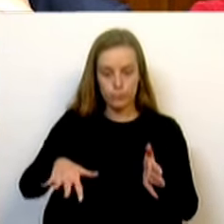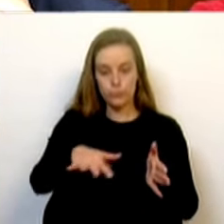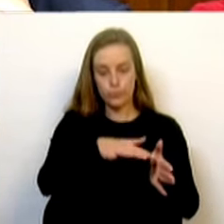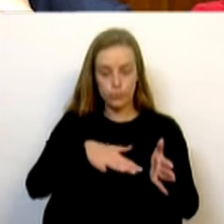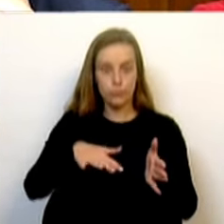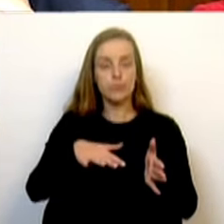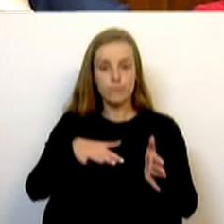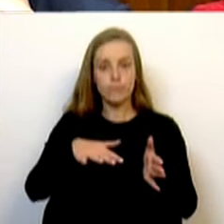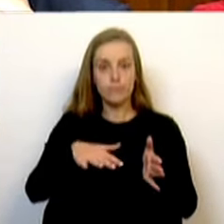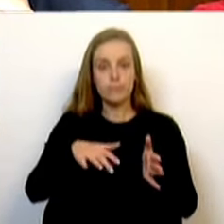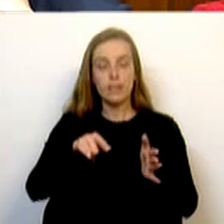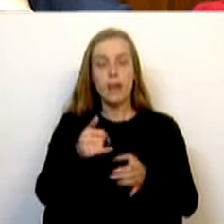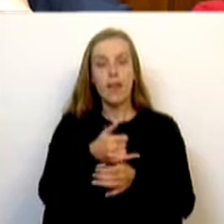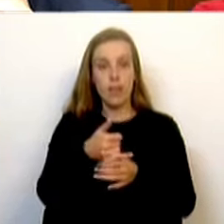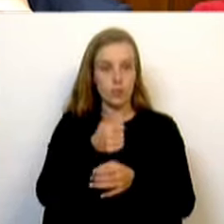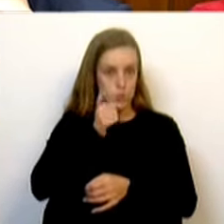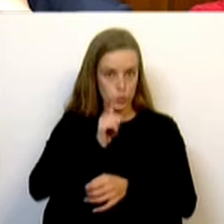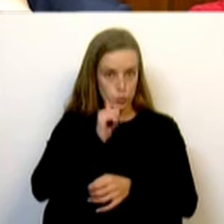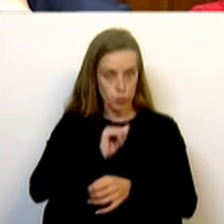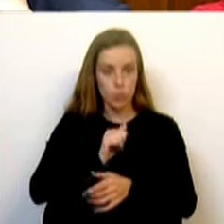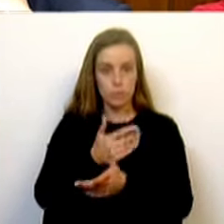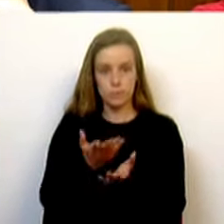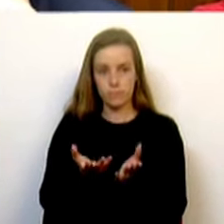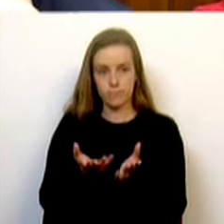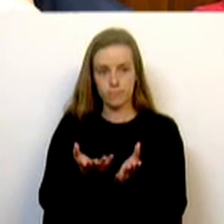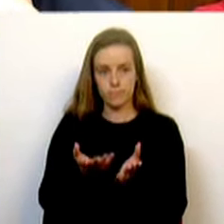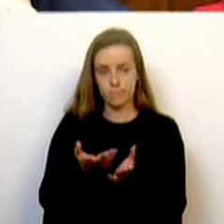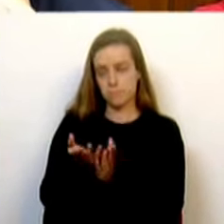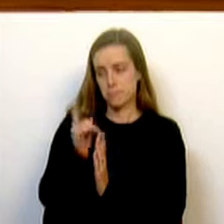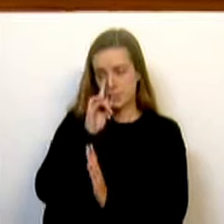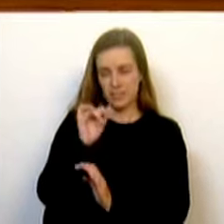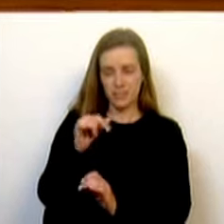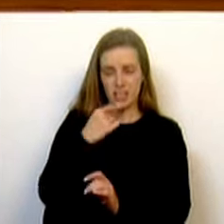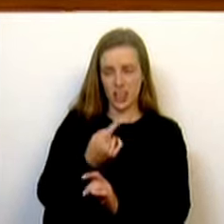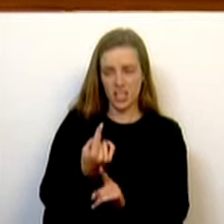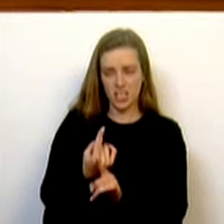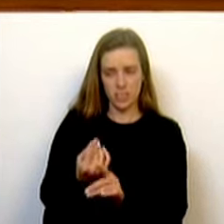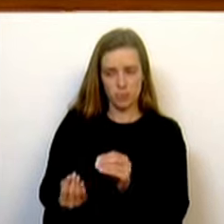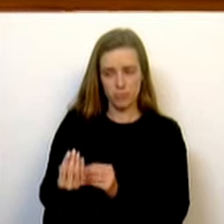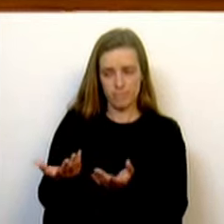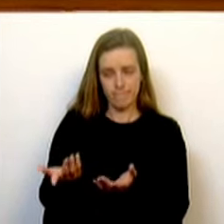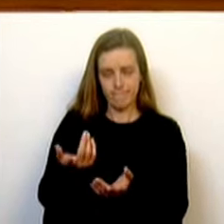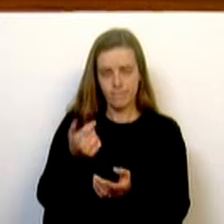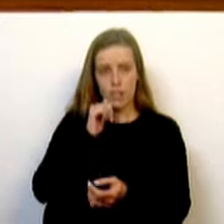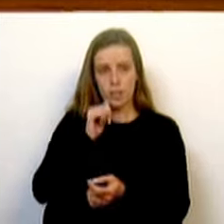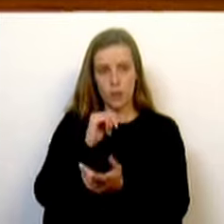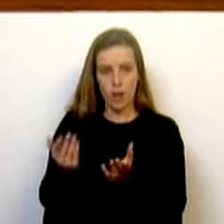autónoma dos Açores, o que desmente, creio eu, cabalmente a sua ideia que se desconhece a existência dos Açores.